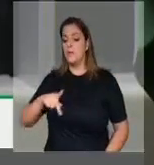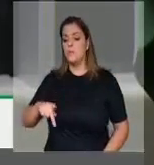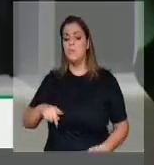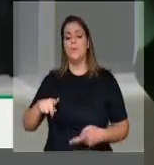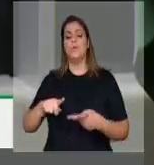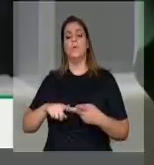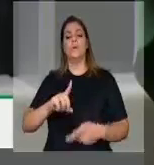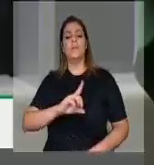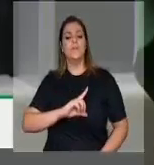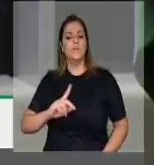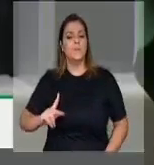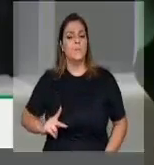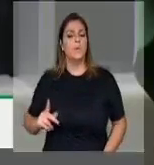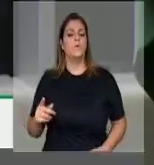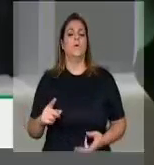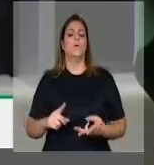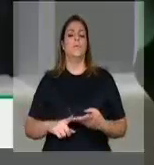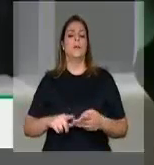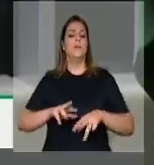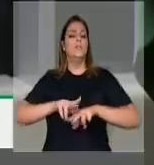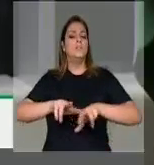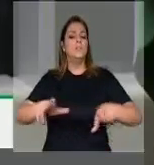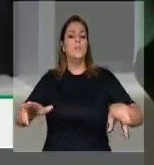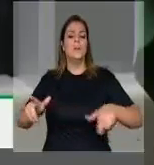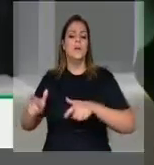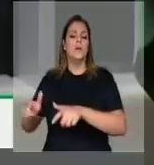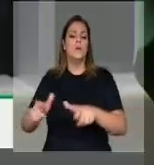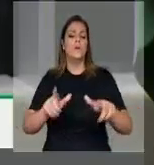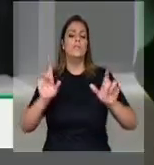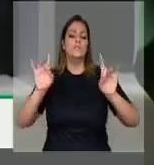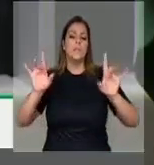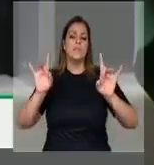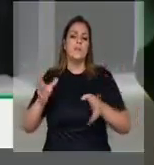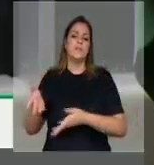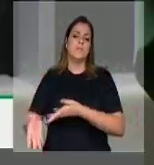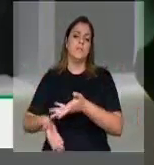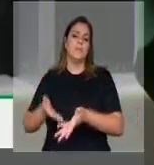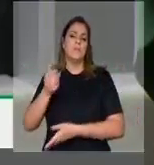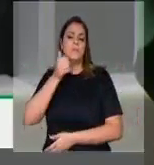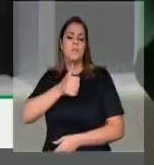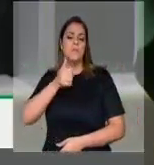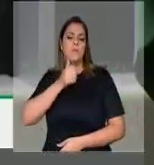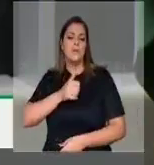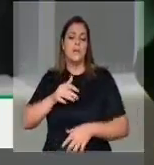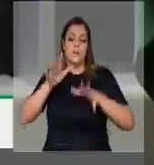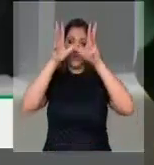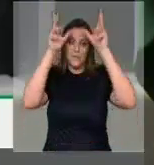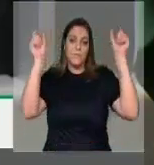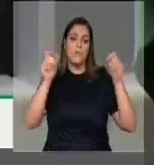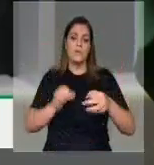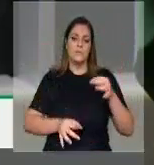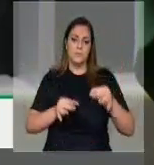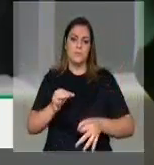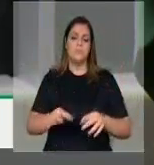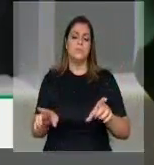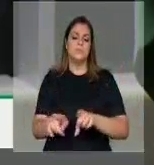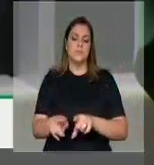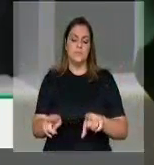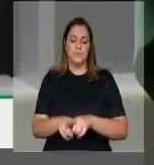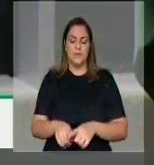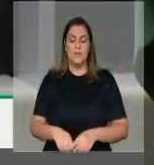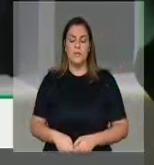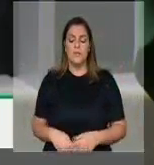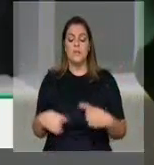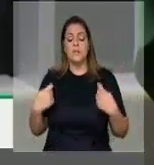ministério público, serviços especializados dos tribunais de justiça, imprescindível que sejam definidas